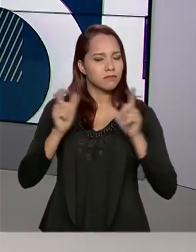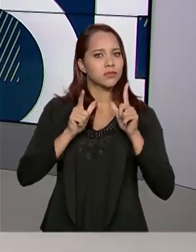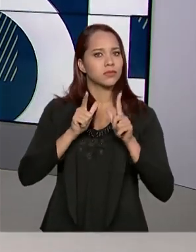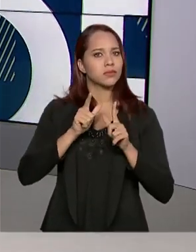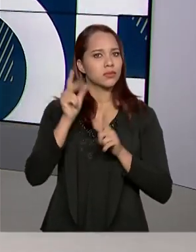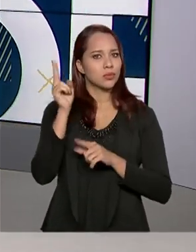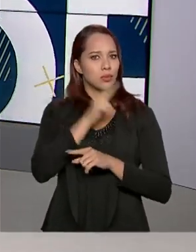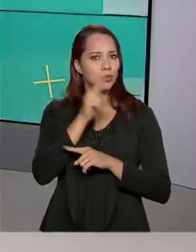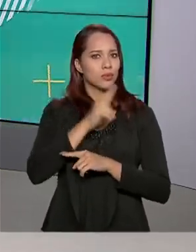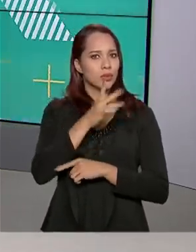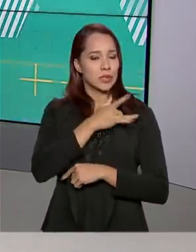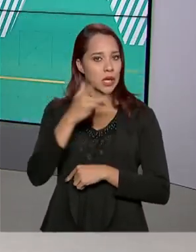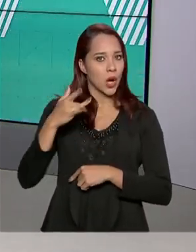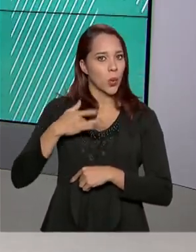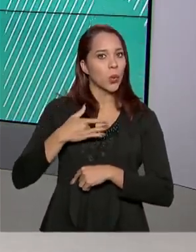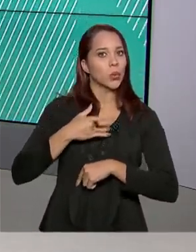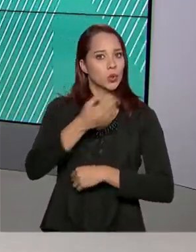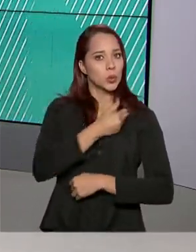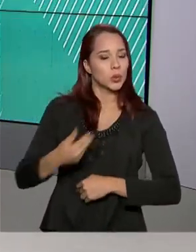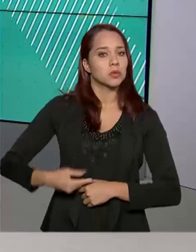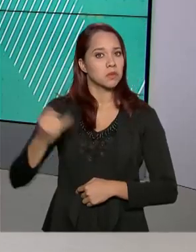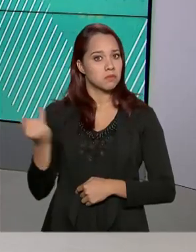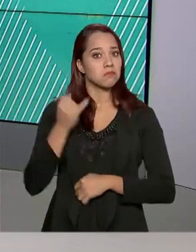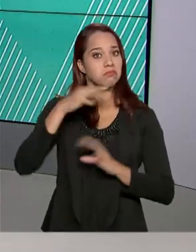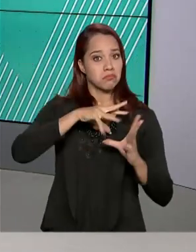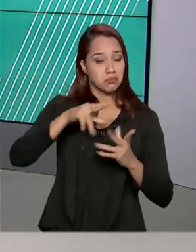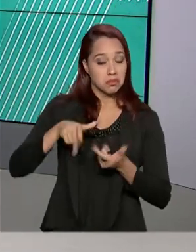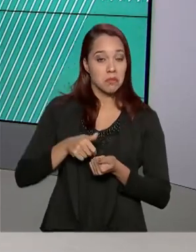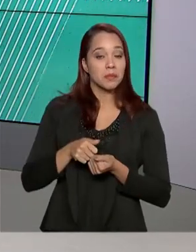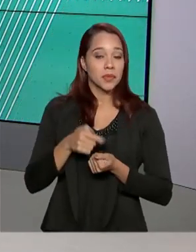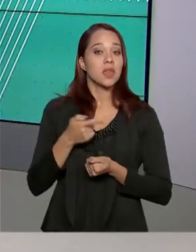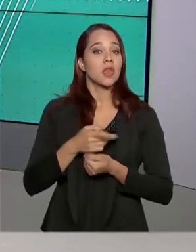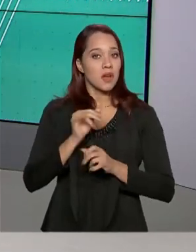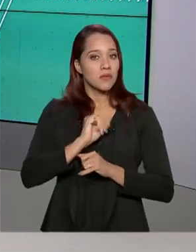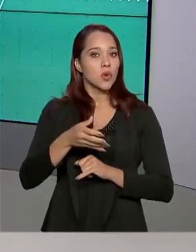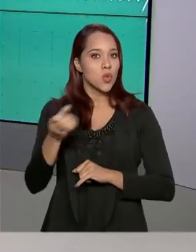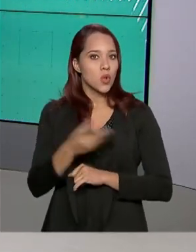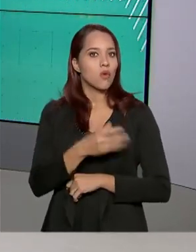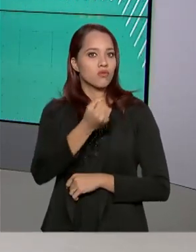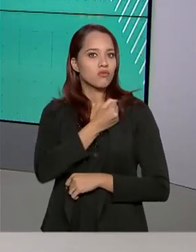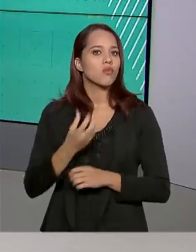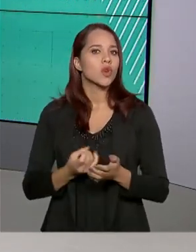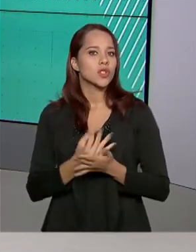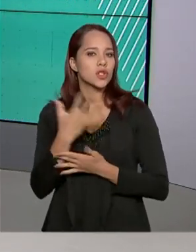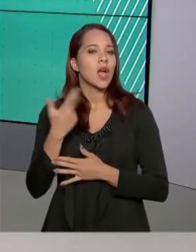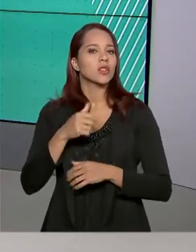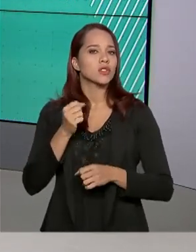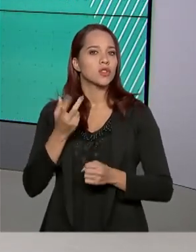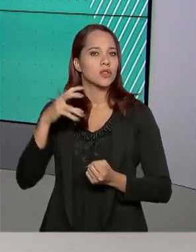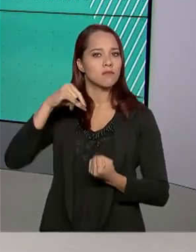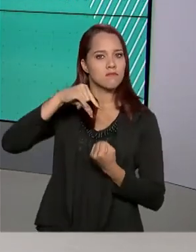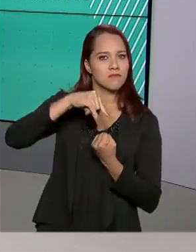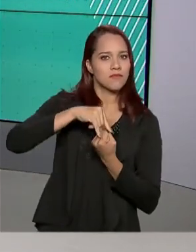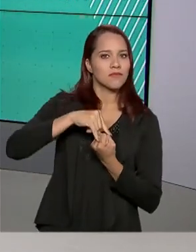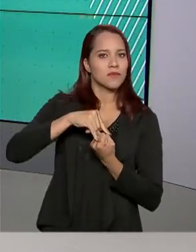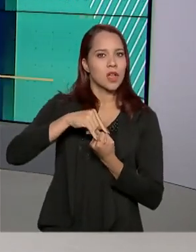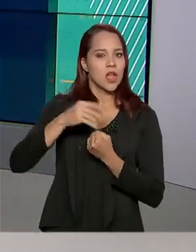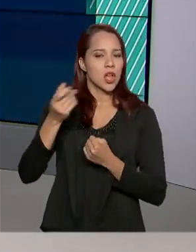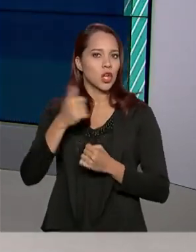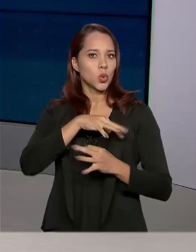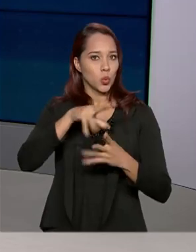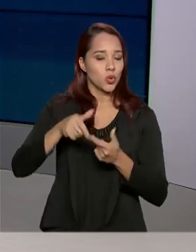pública de importância internacional e atualizou os números sobre o coronavírus no mundo. Já são 7